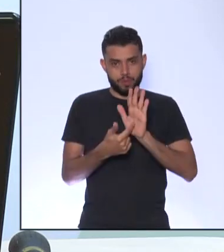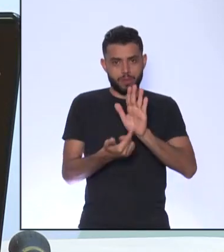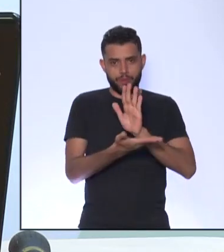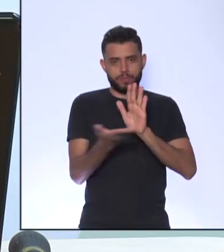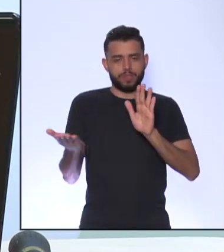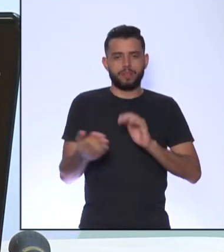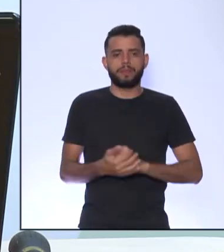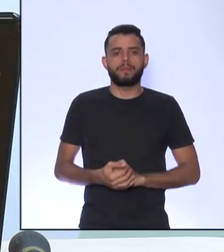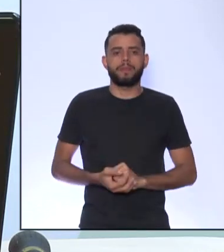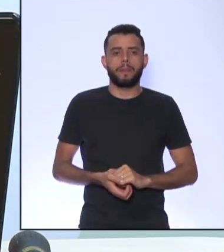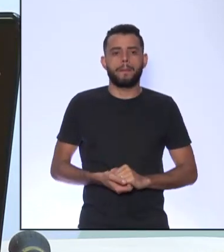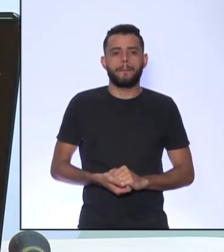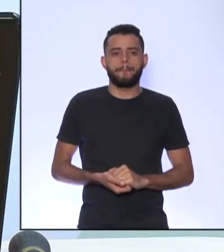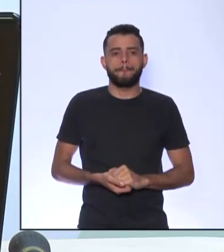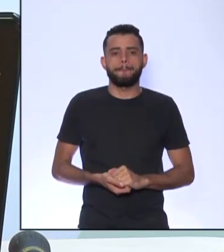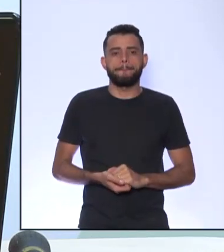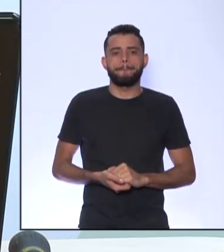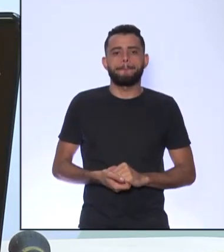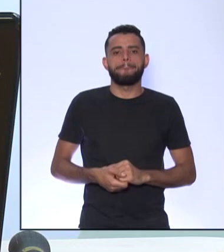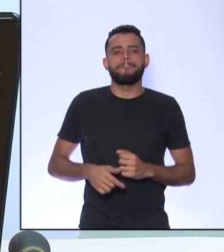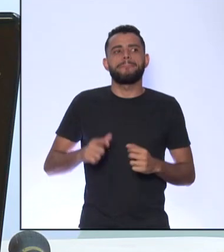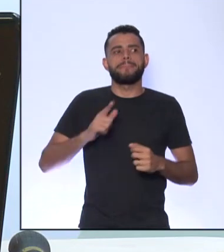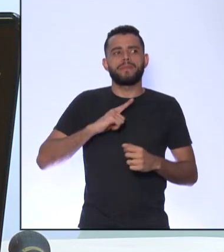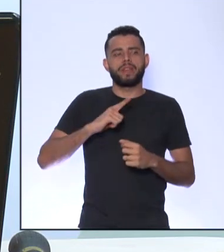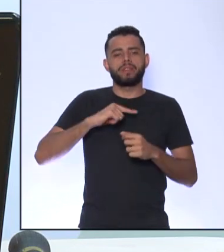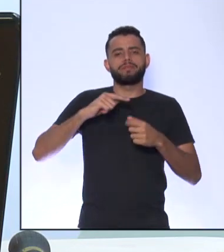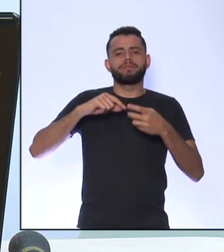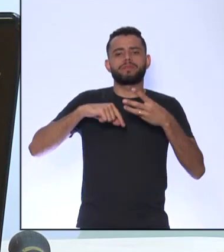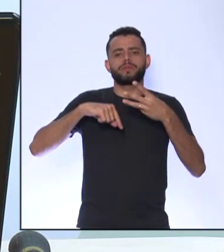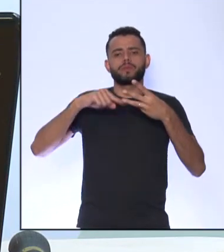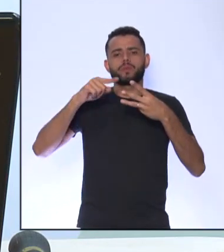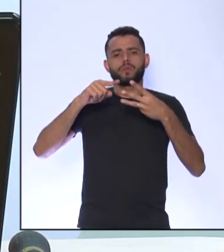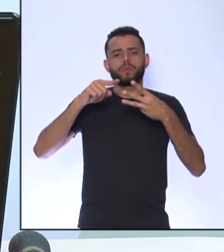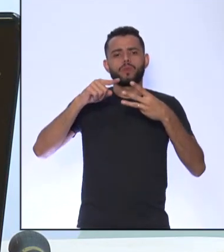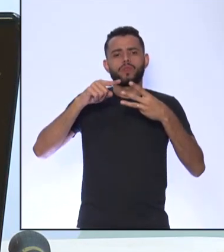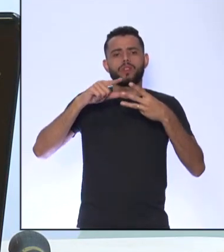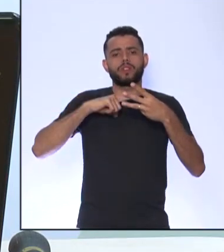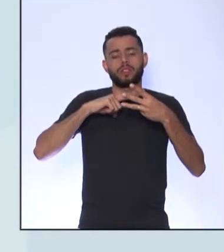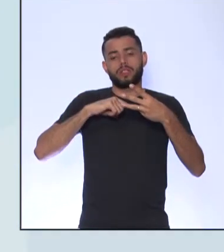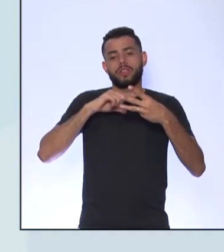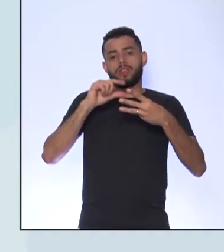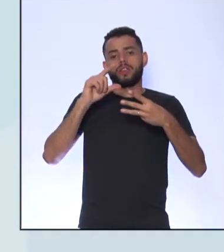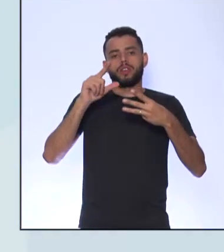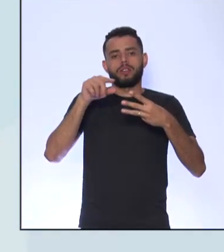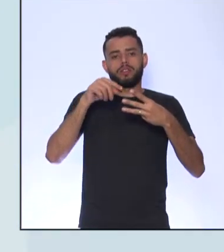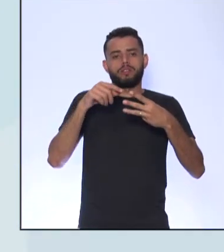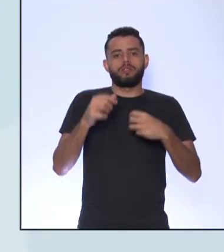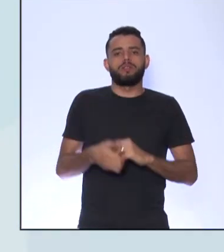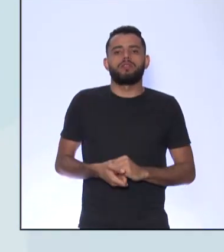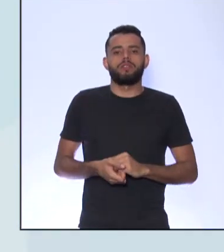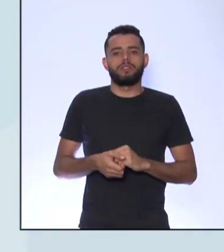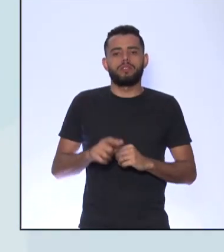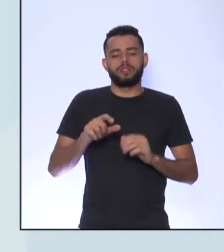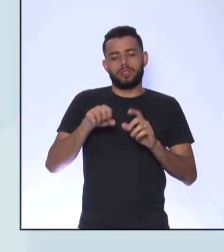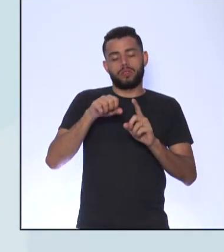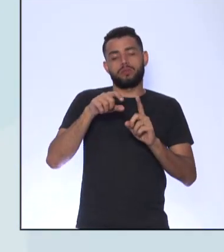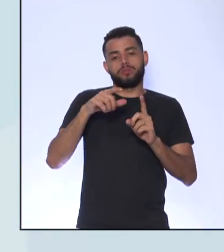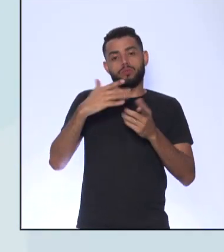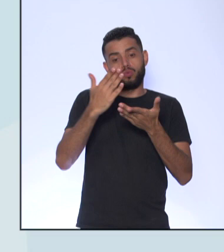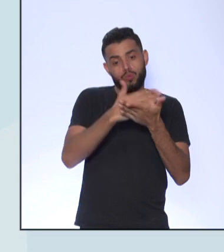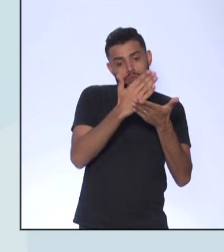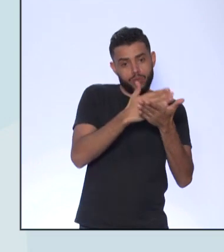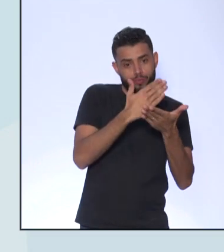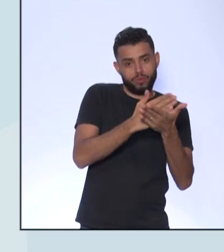O Montesquieu Ali tem as obras E os nomes dos pensadores Na tela